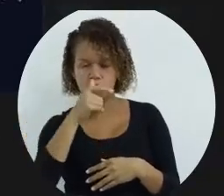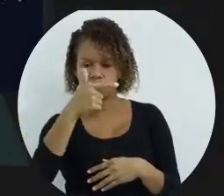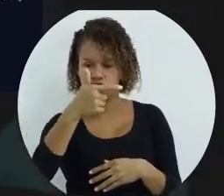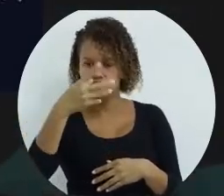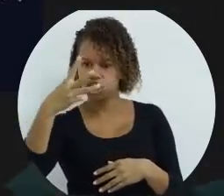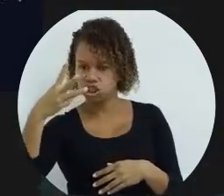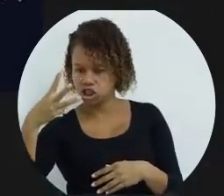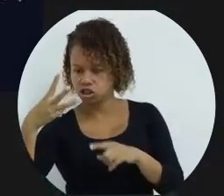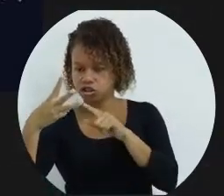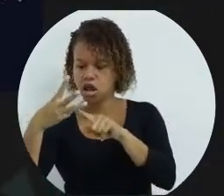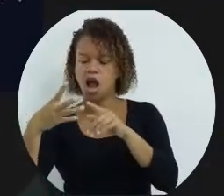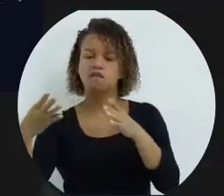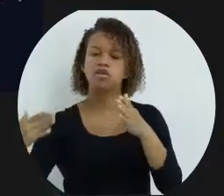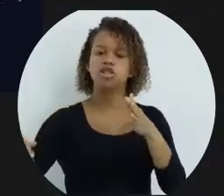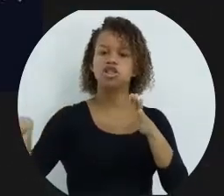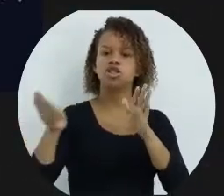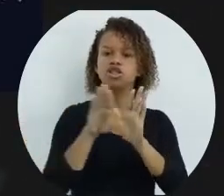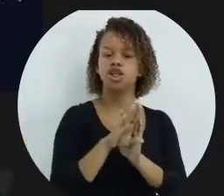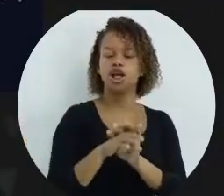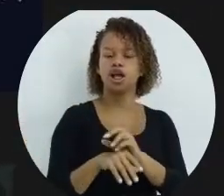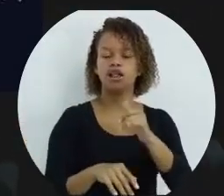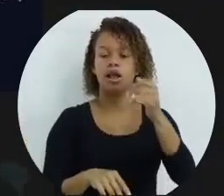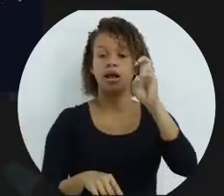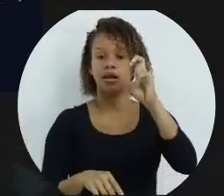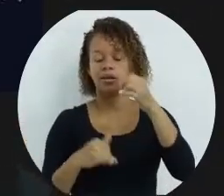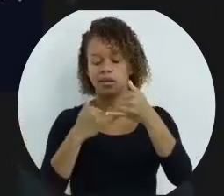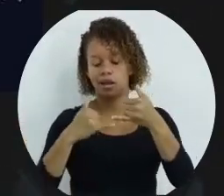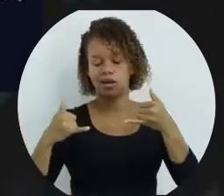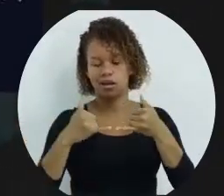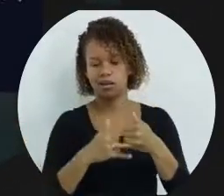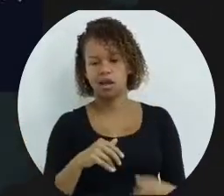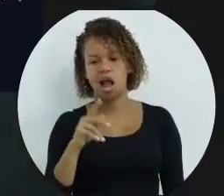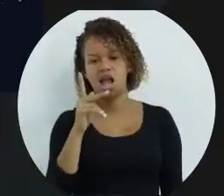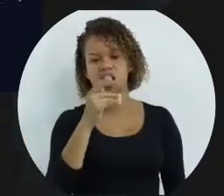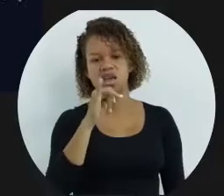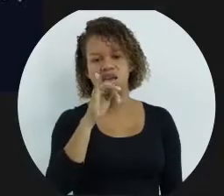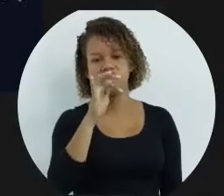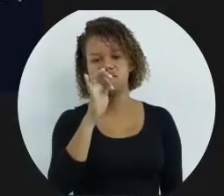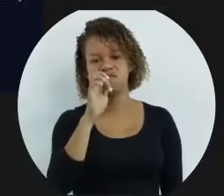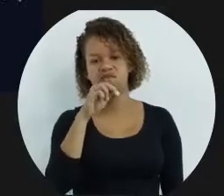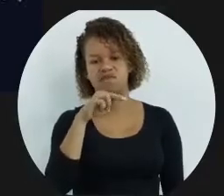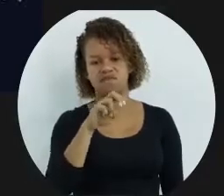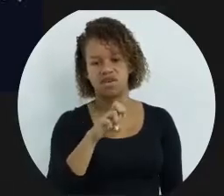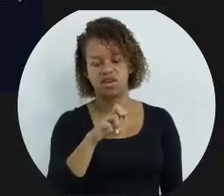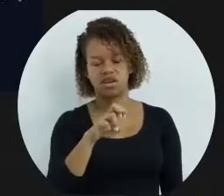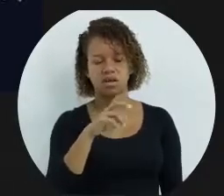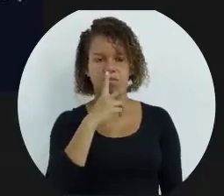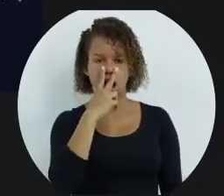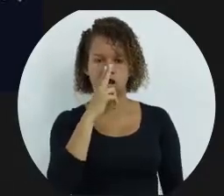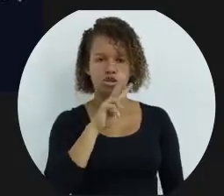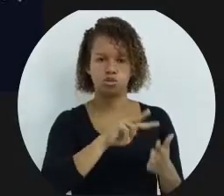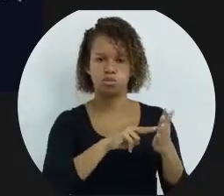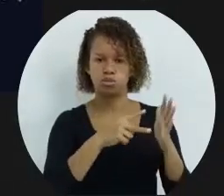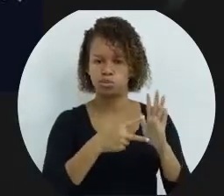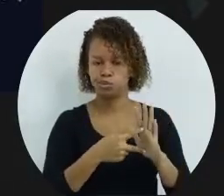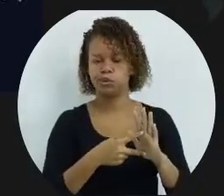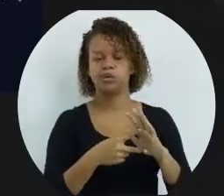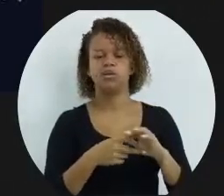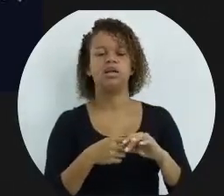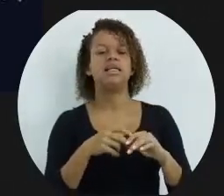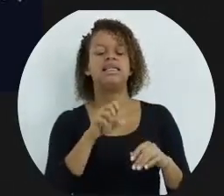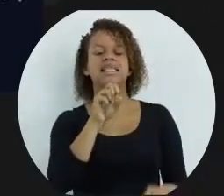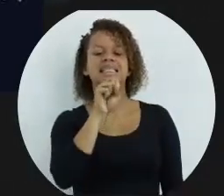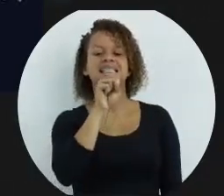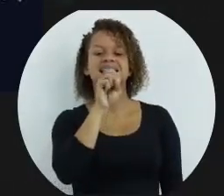E aí você chega na quinta linha, if. O if é uma instrução de se. Ele vai fazer um teste.